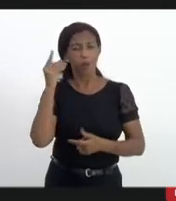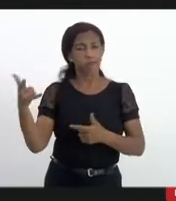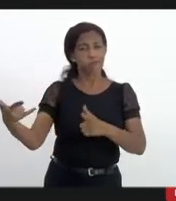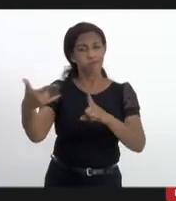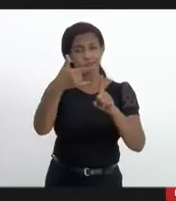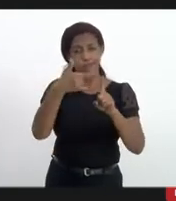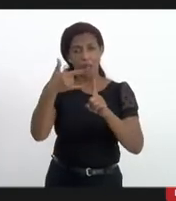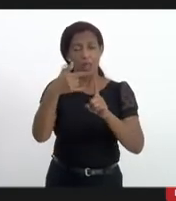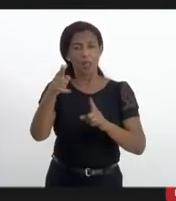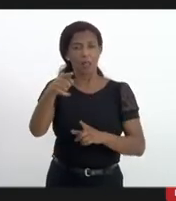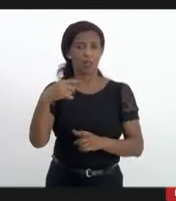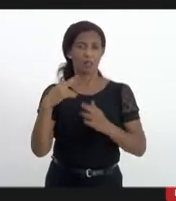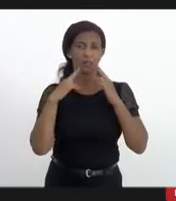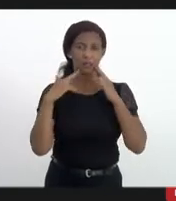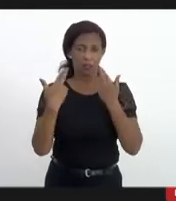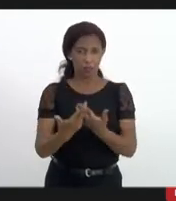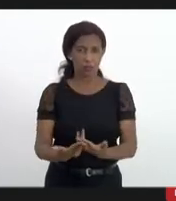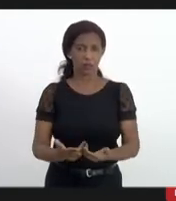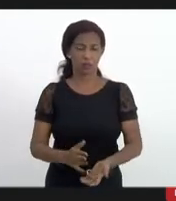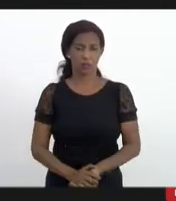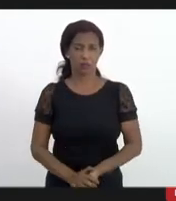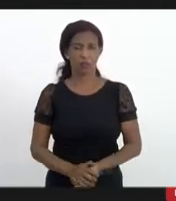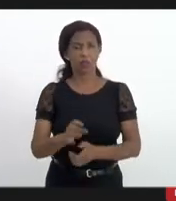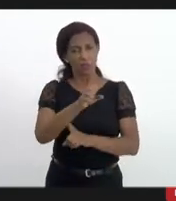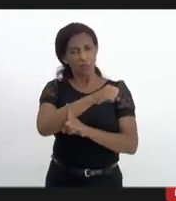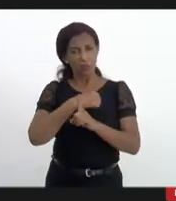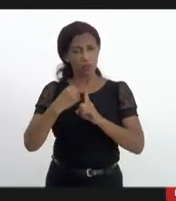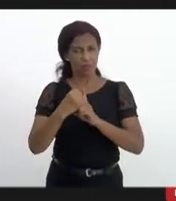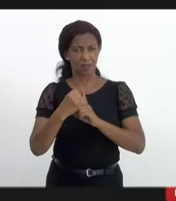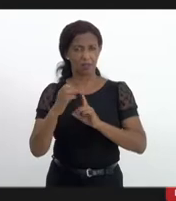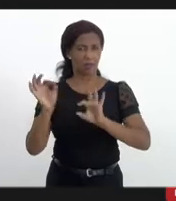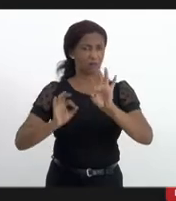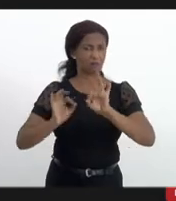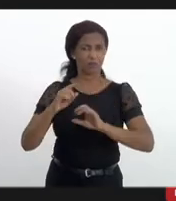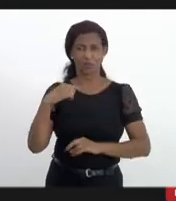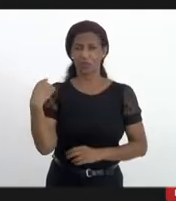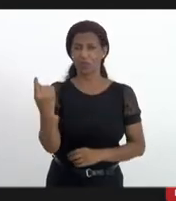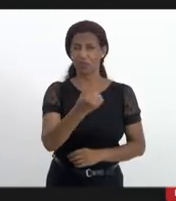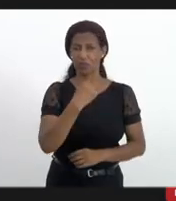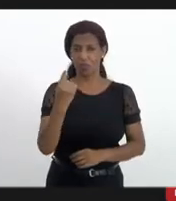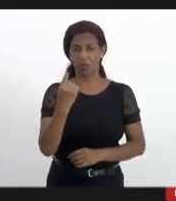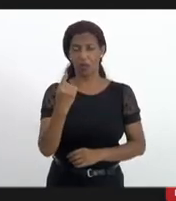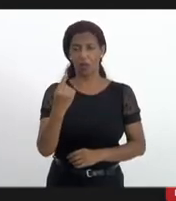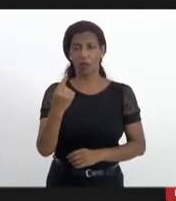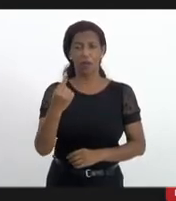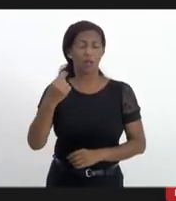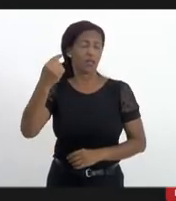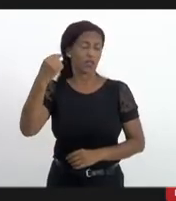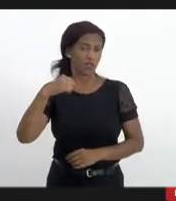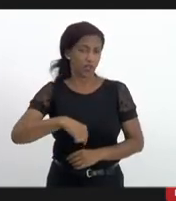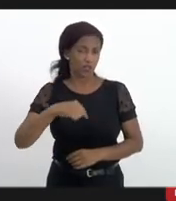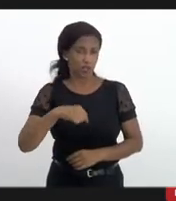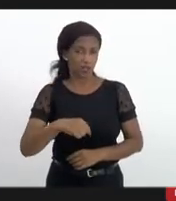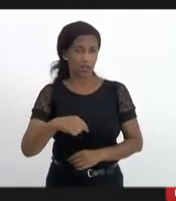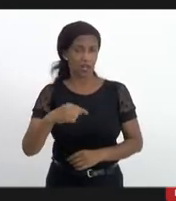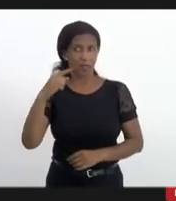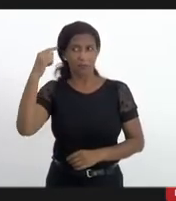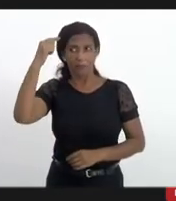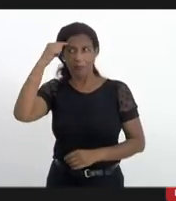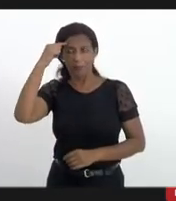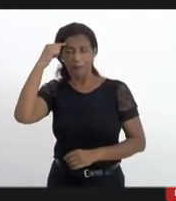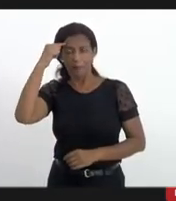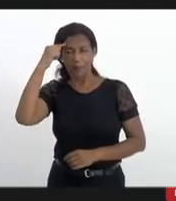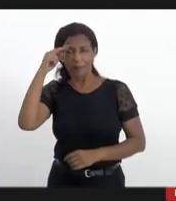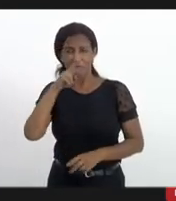reunião e a sociedade de uma forma geral aqui a gente de alguma forma reverbera o que se pensa toda a